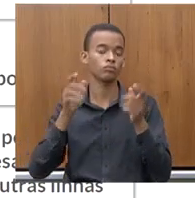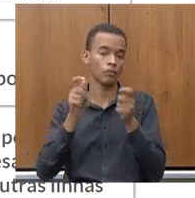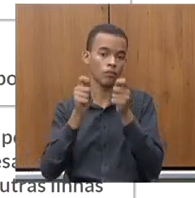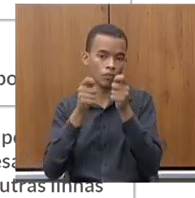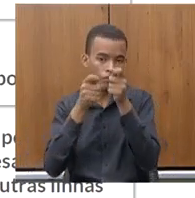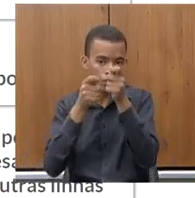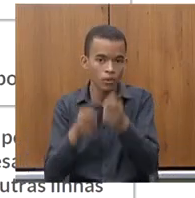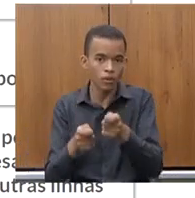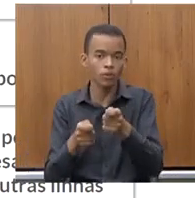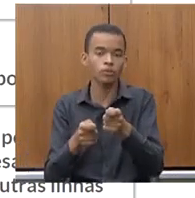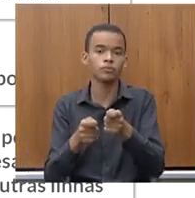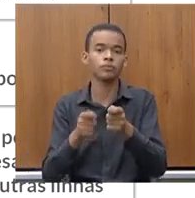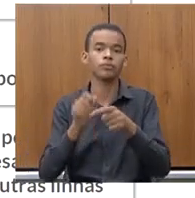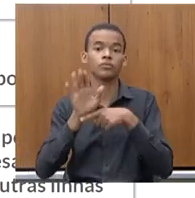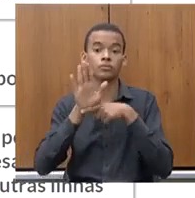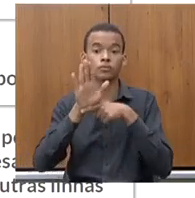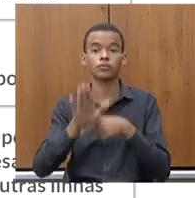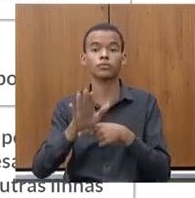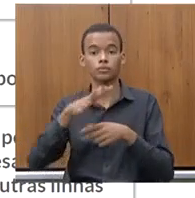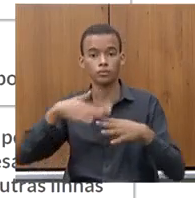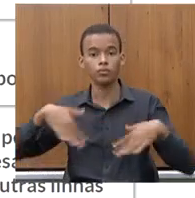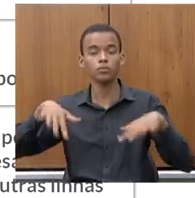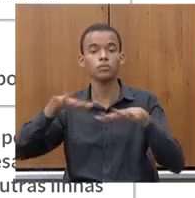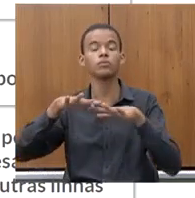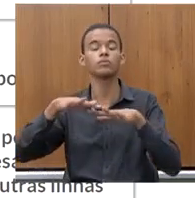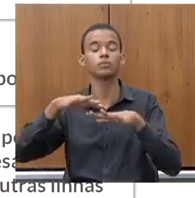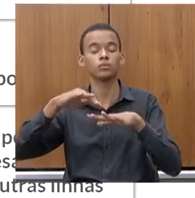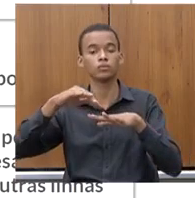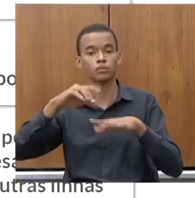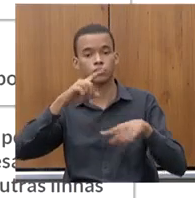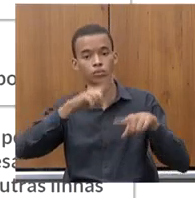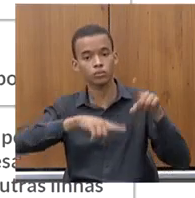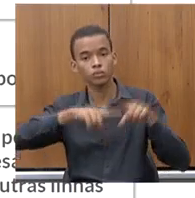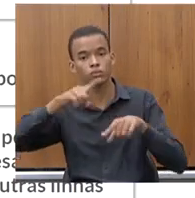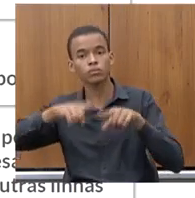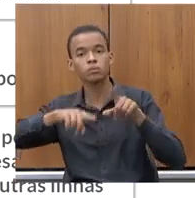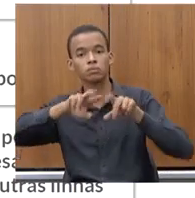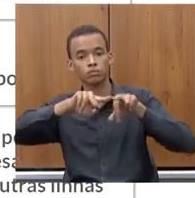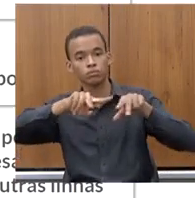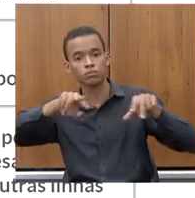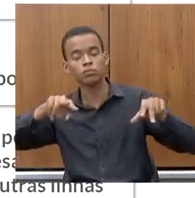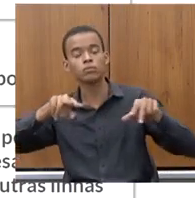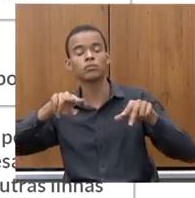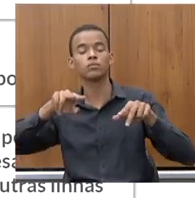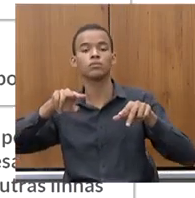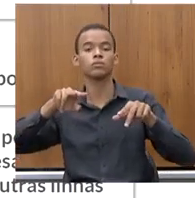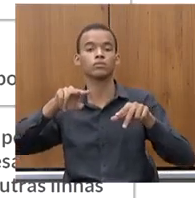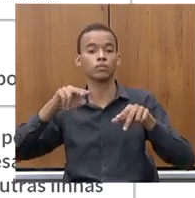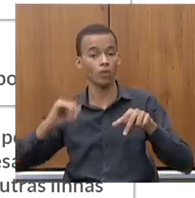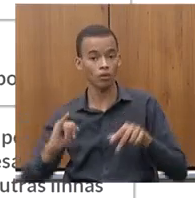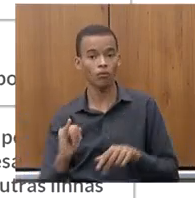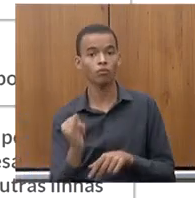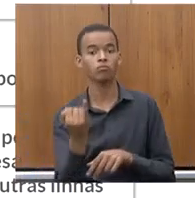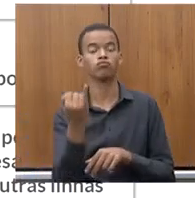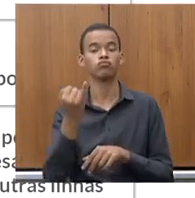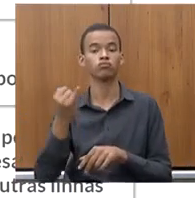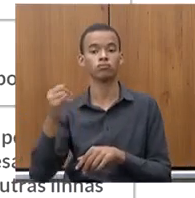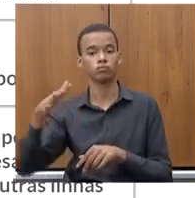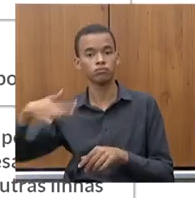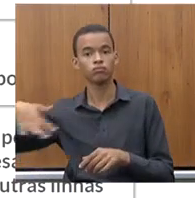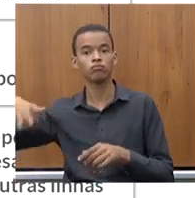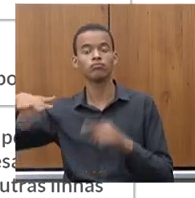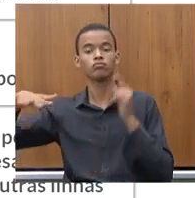de aproveitar estes mecanismos e tornar Minas Gerais um grande foco